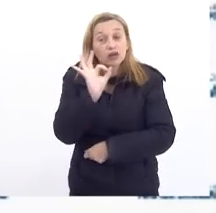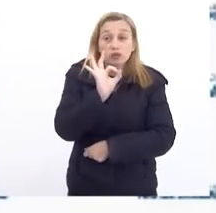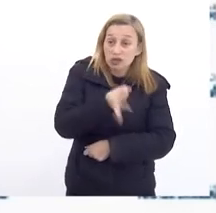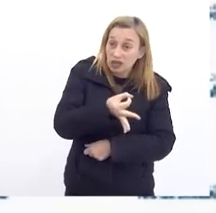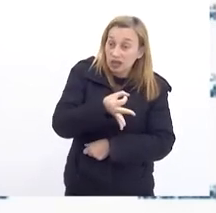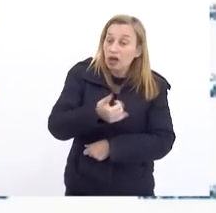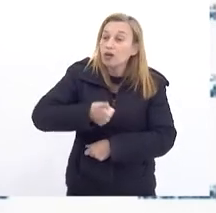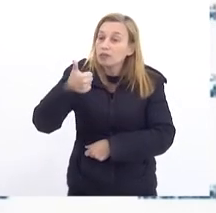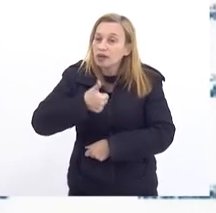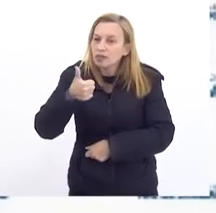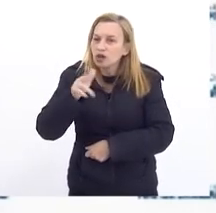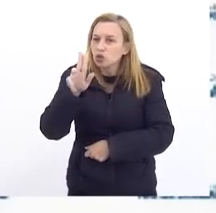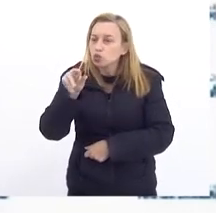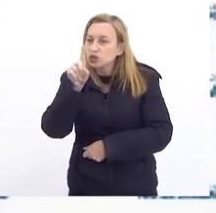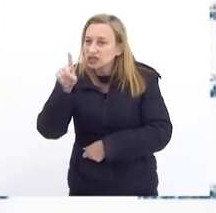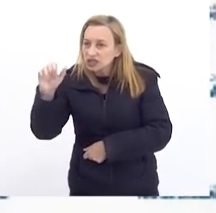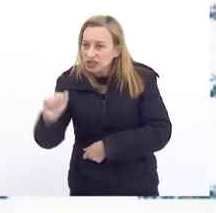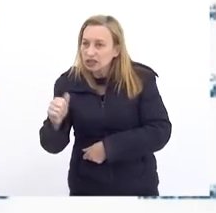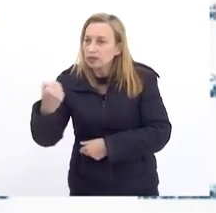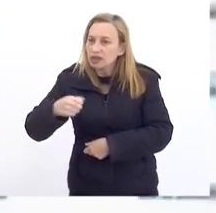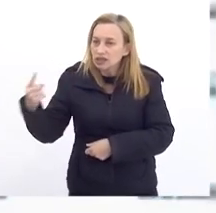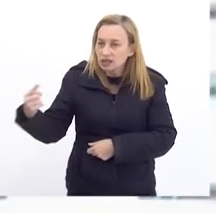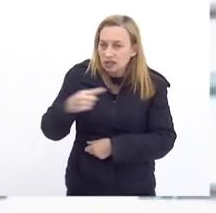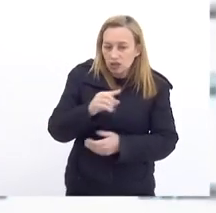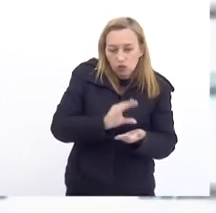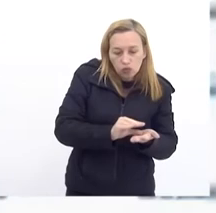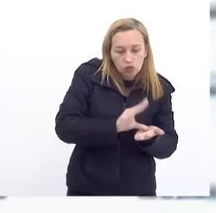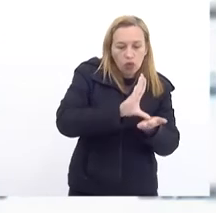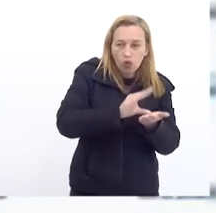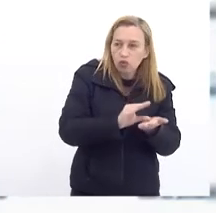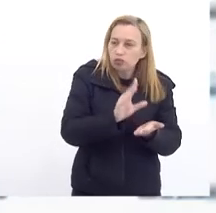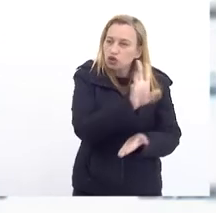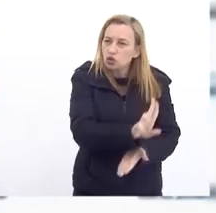Para trazer usinas A gente tem que ter O volume de consumo